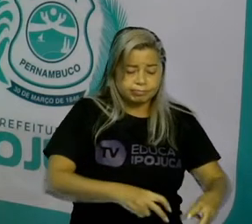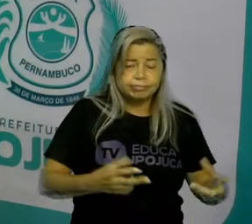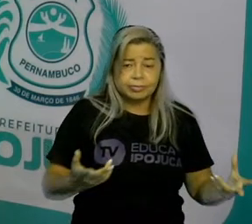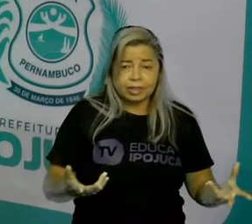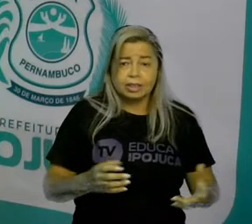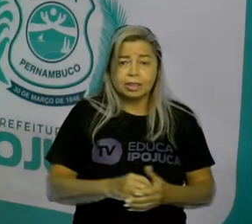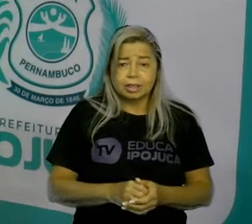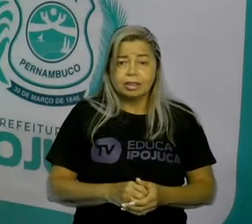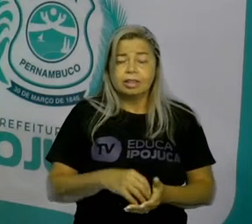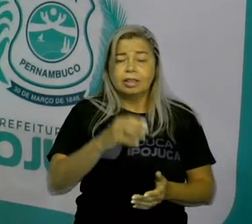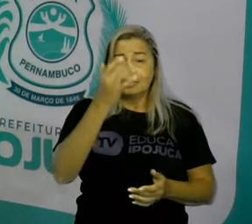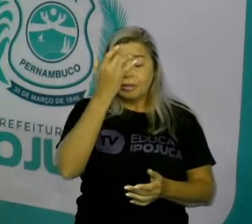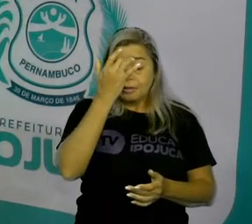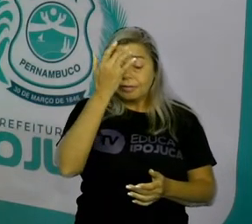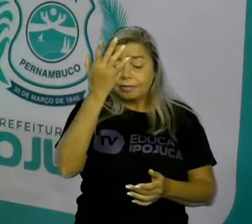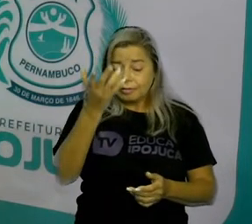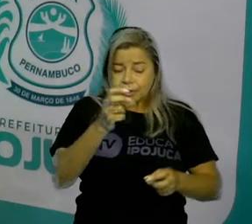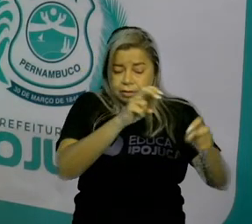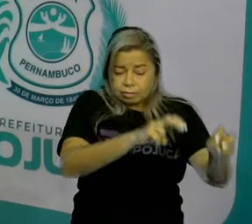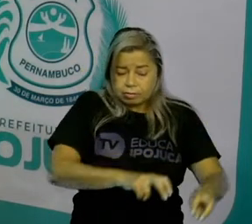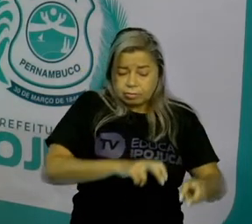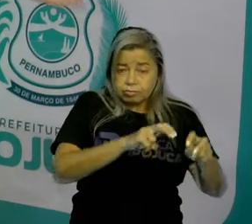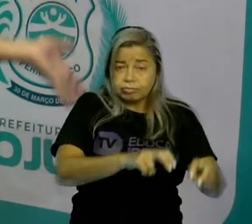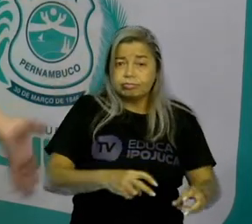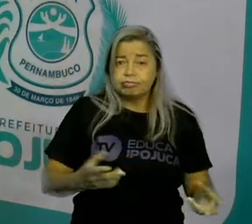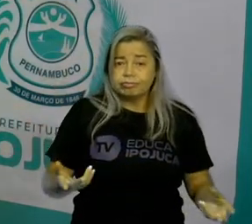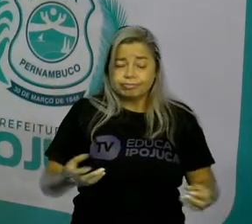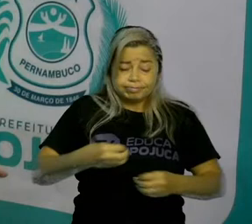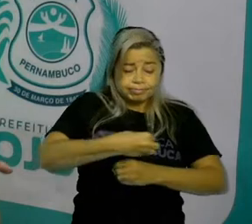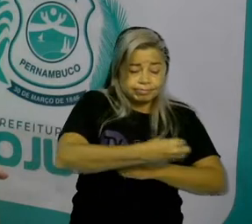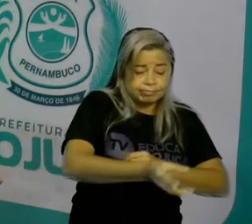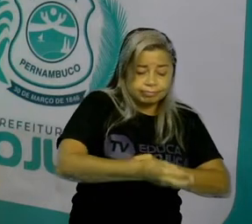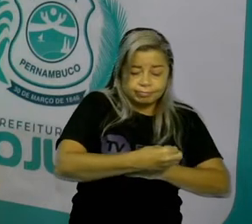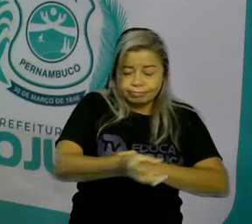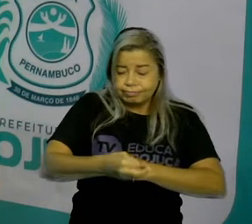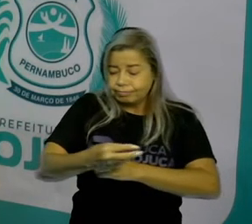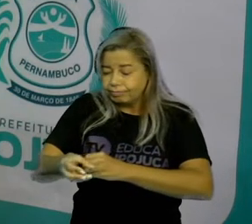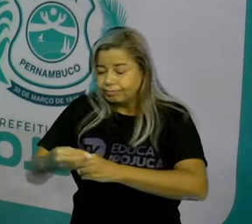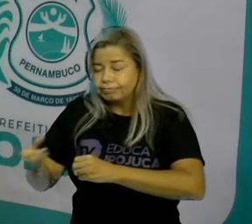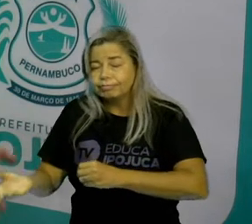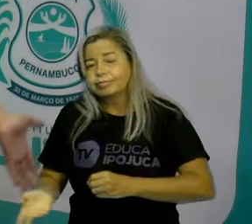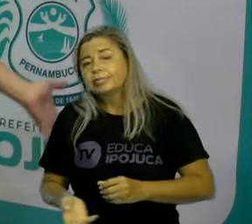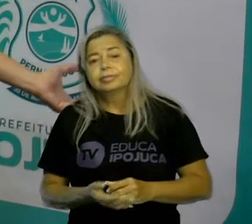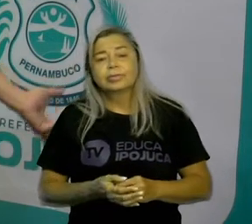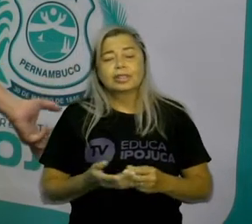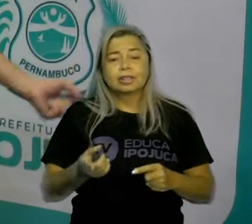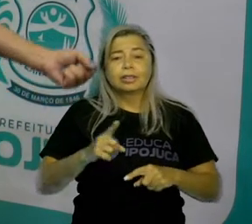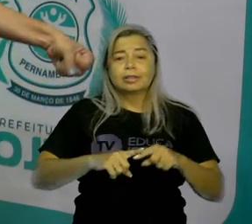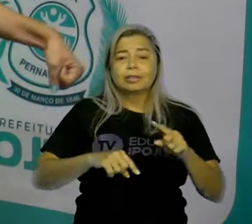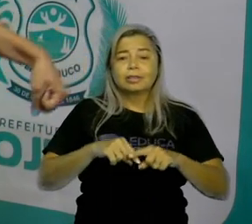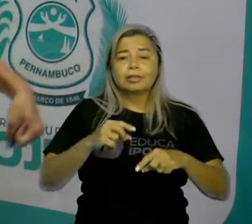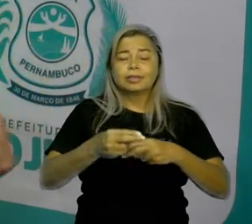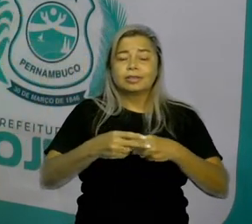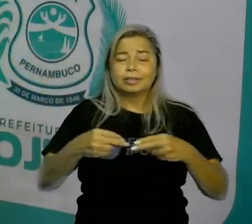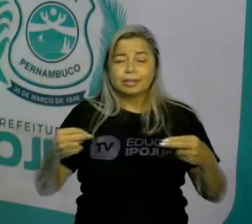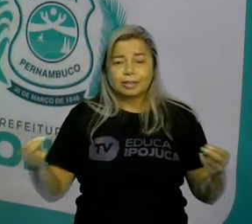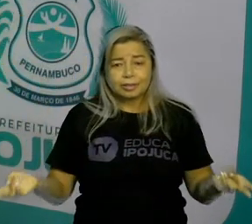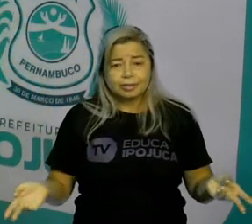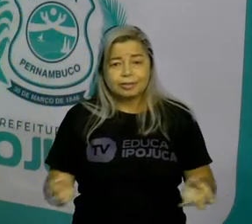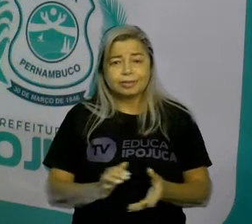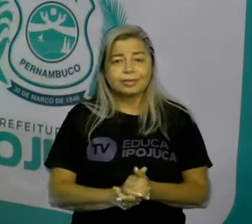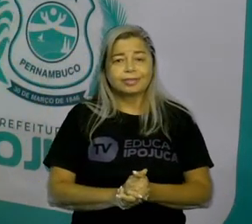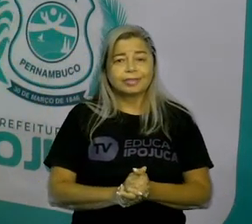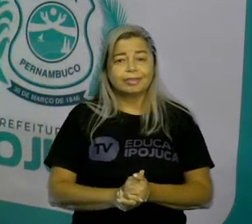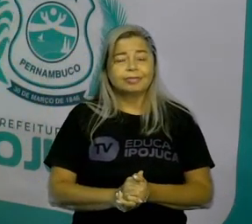facilitar, eles começaram a praticar a agrícola com ferramentas. Então, chegamos ao fim da